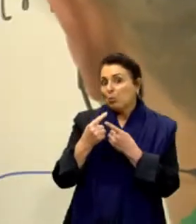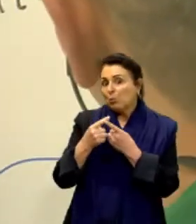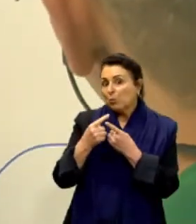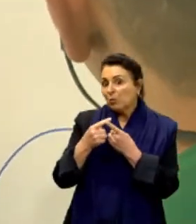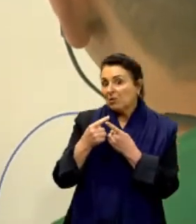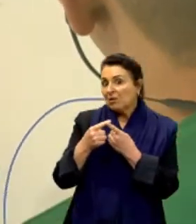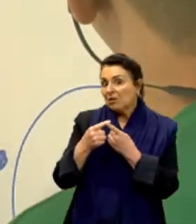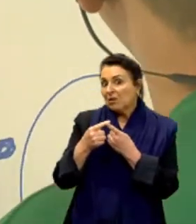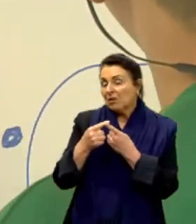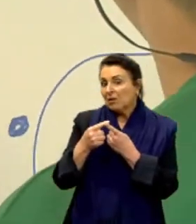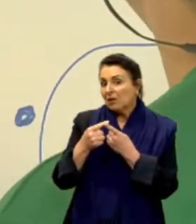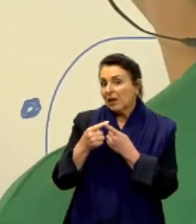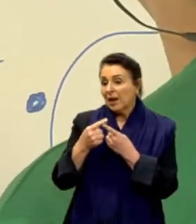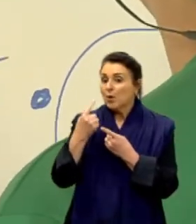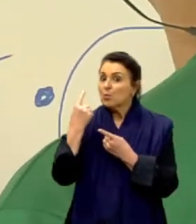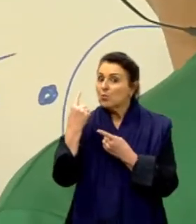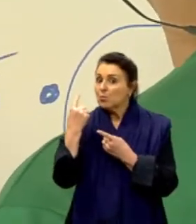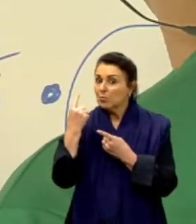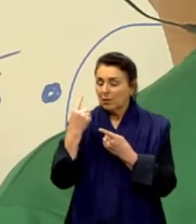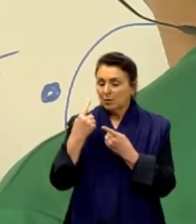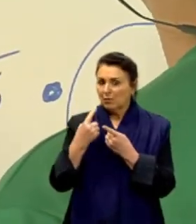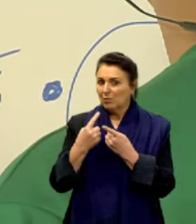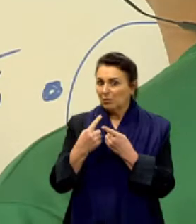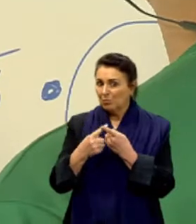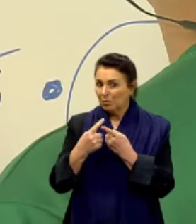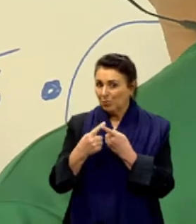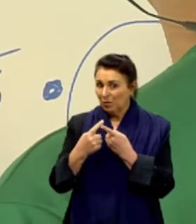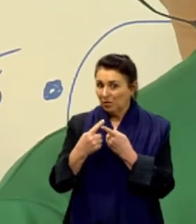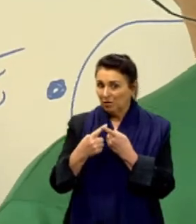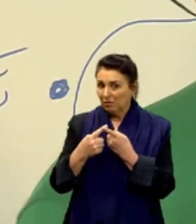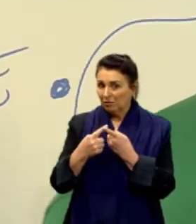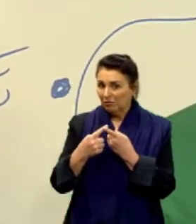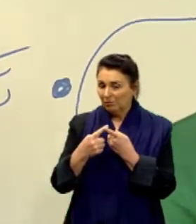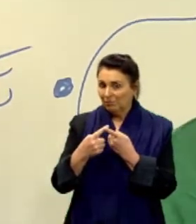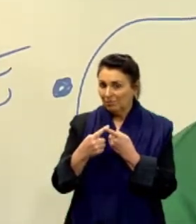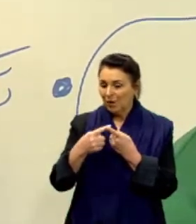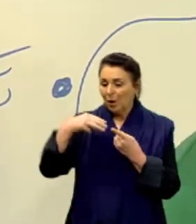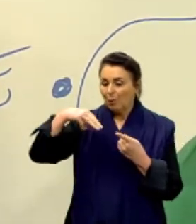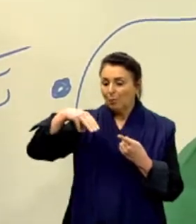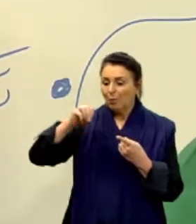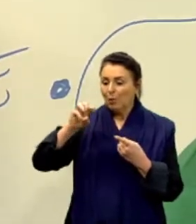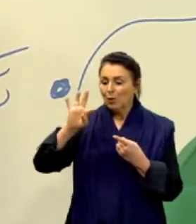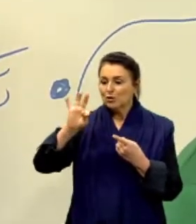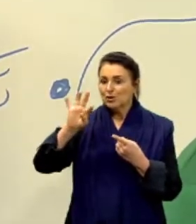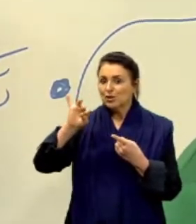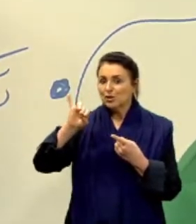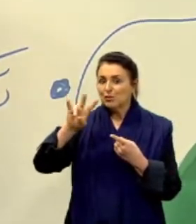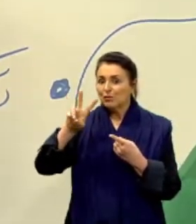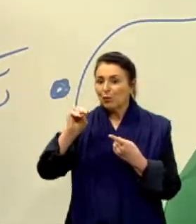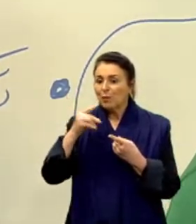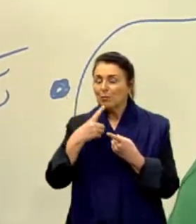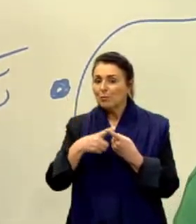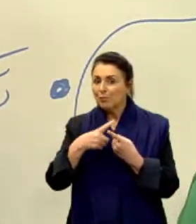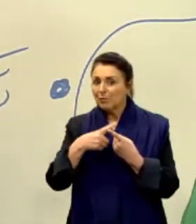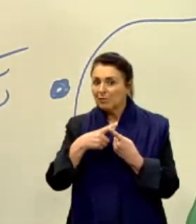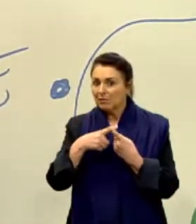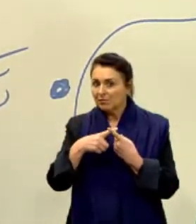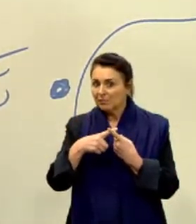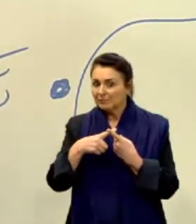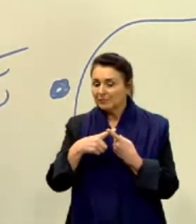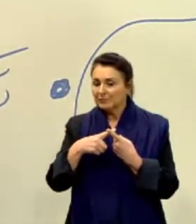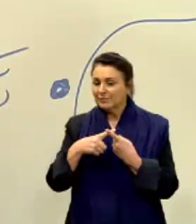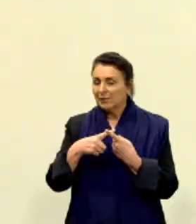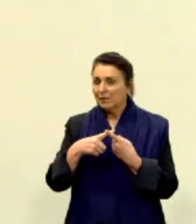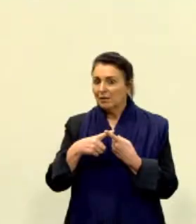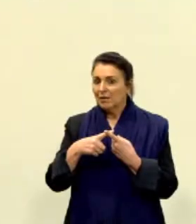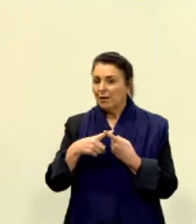dos motivos para a